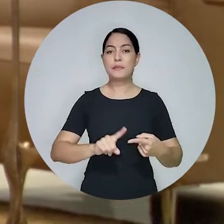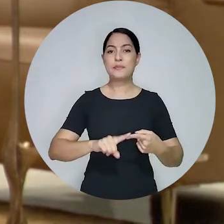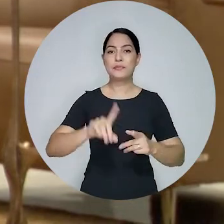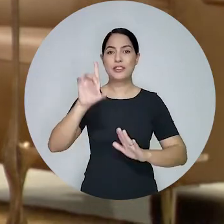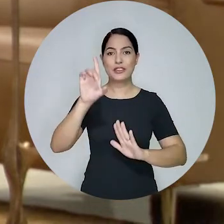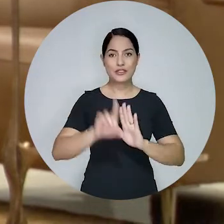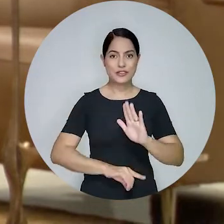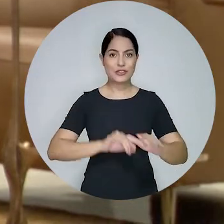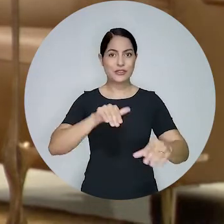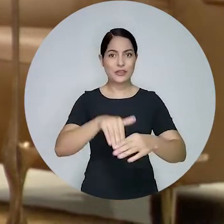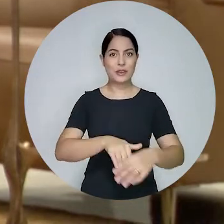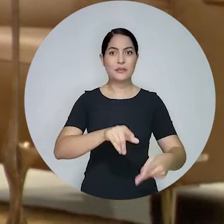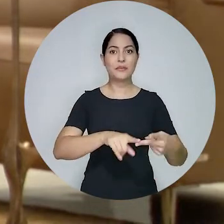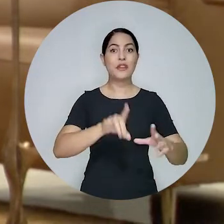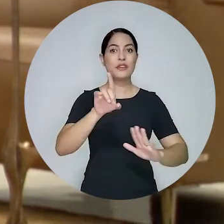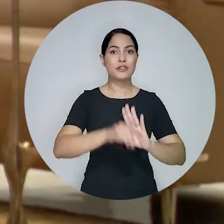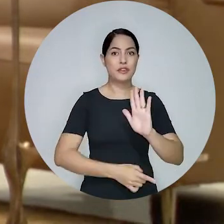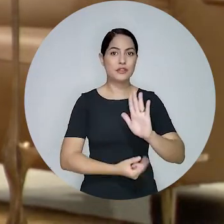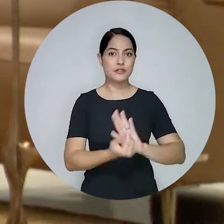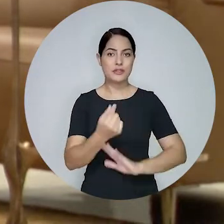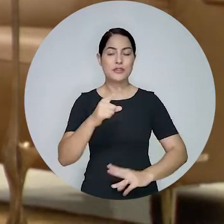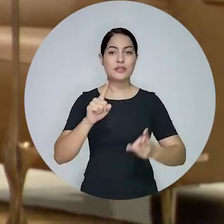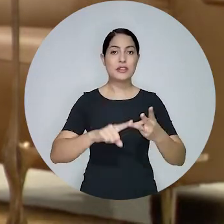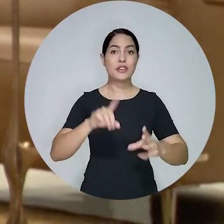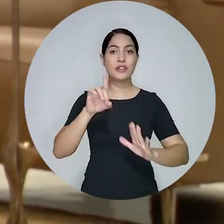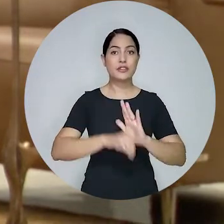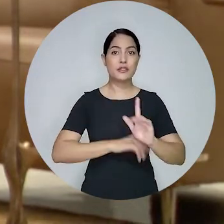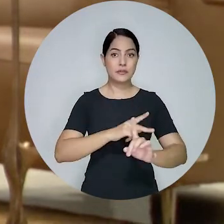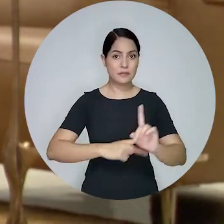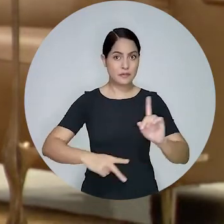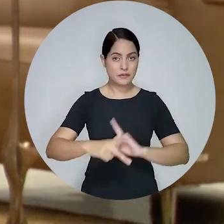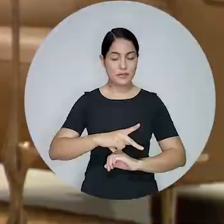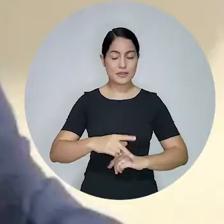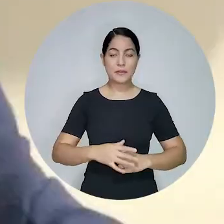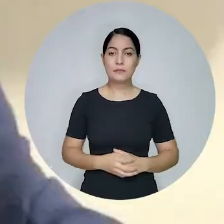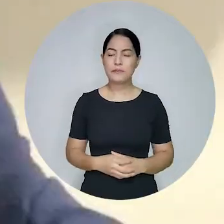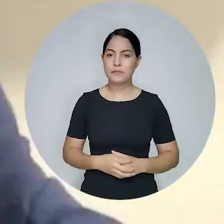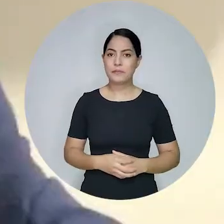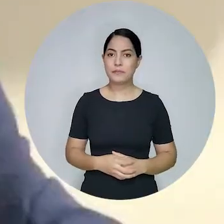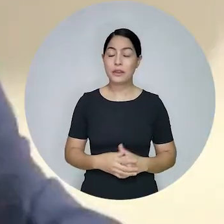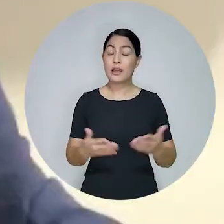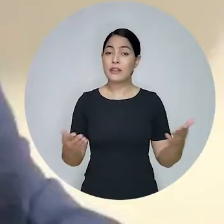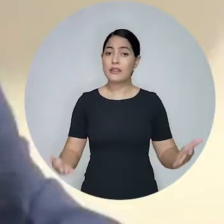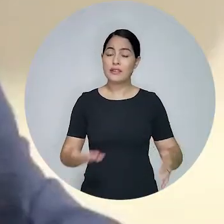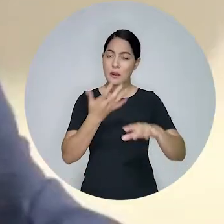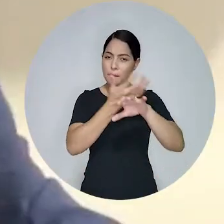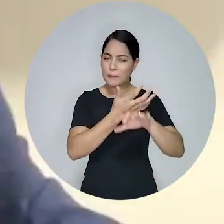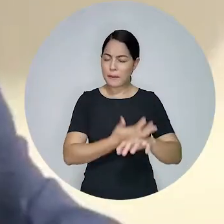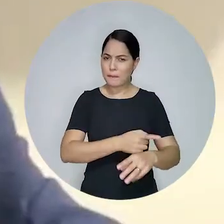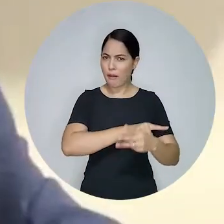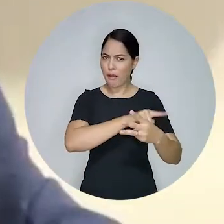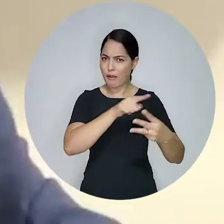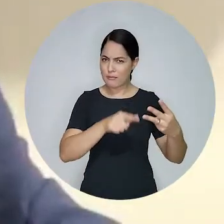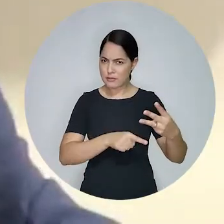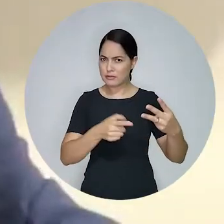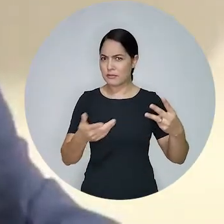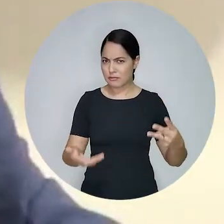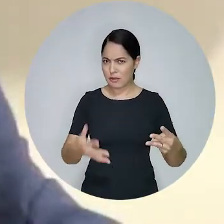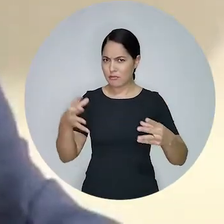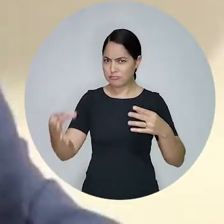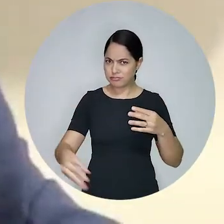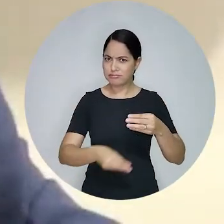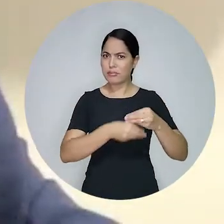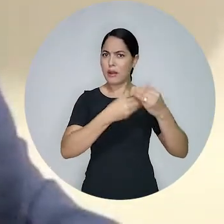São elas, direito eleitoral, direito financeiro e direito previdenciário. A inclusão dessas três disciplinas,